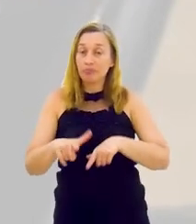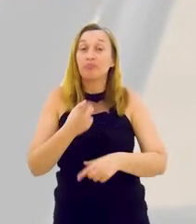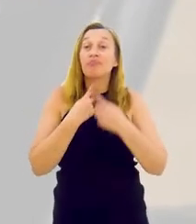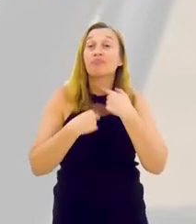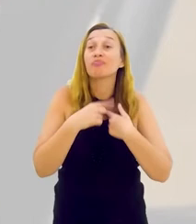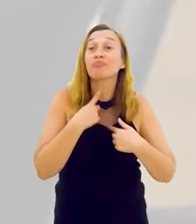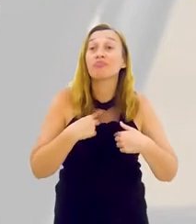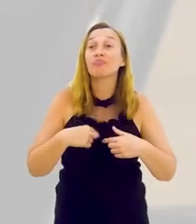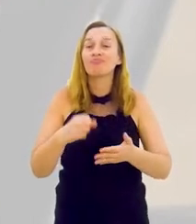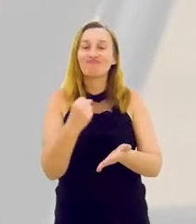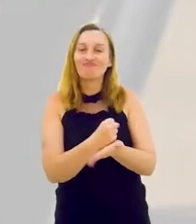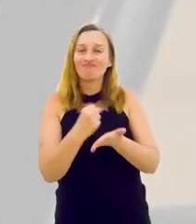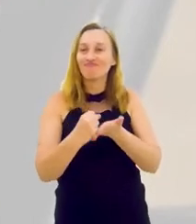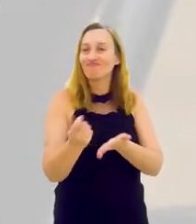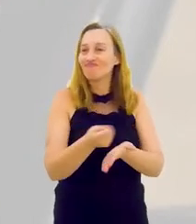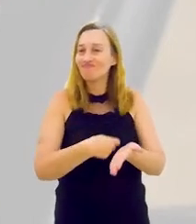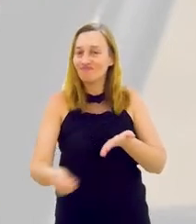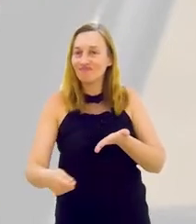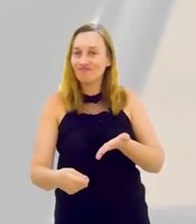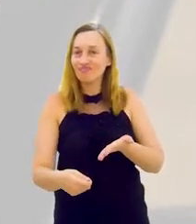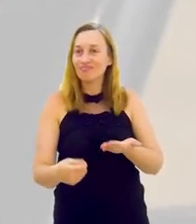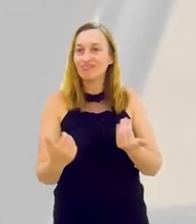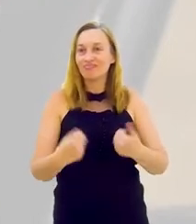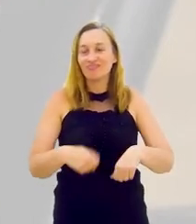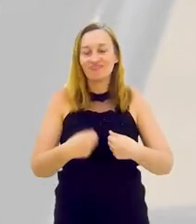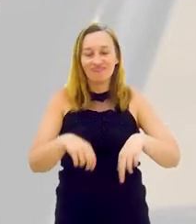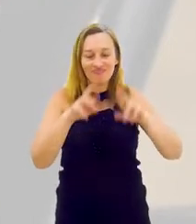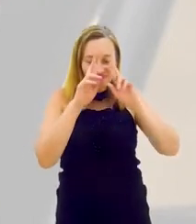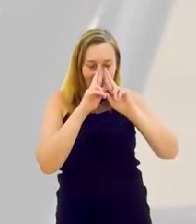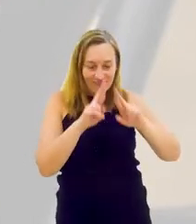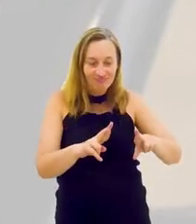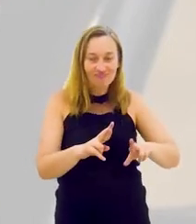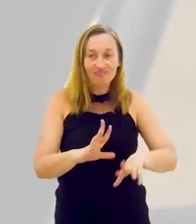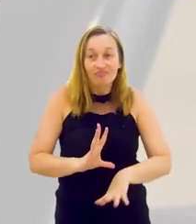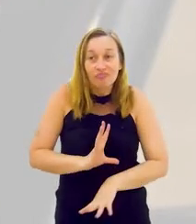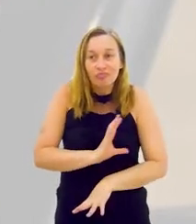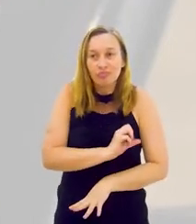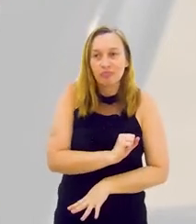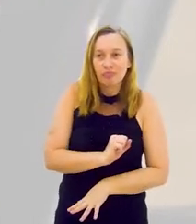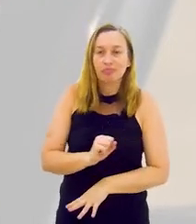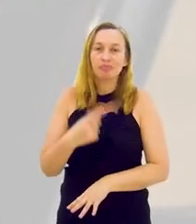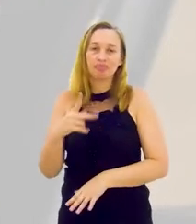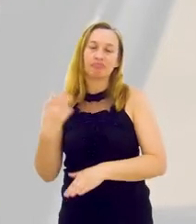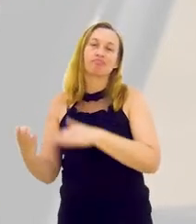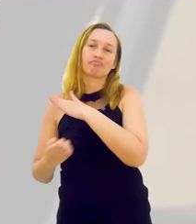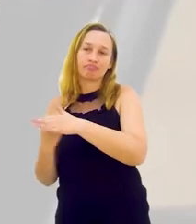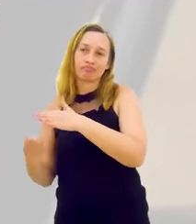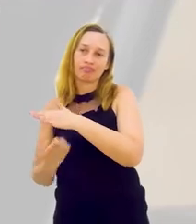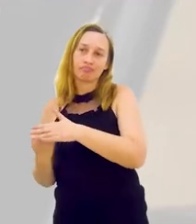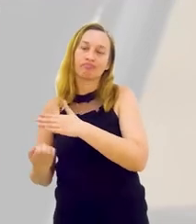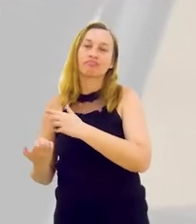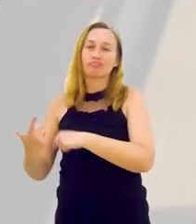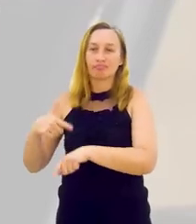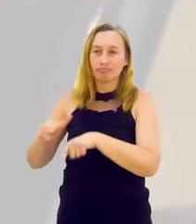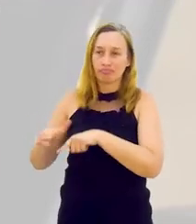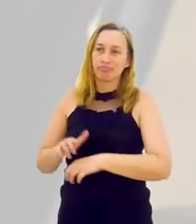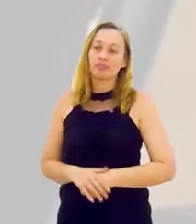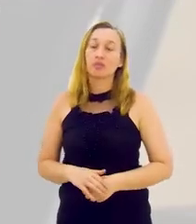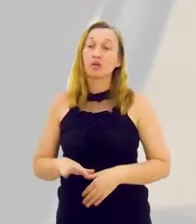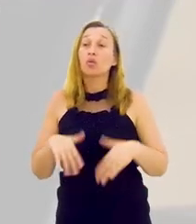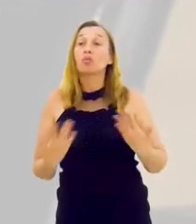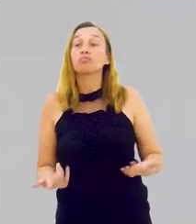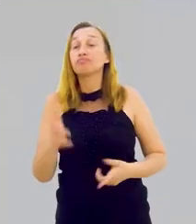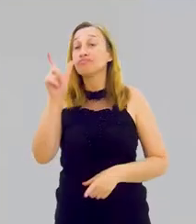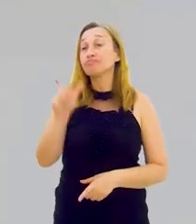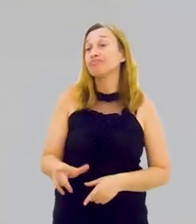colaborador, para aquele que quer, deseja ter carteira assinada, ele vai ter que ter o perfil intraempreendedor, que é o perfil